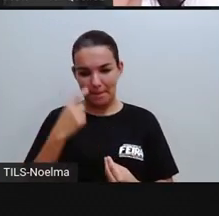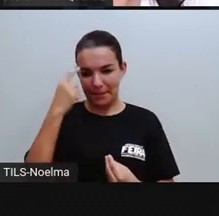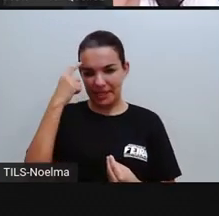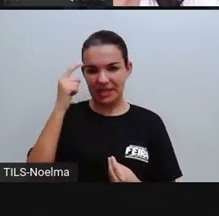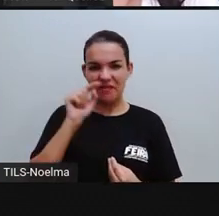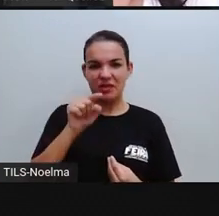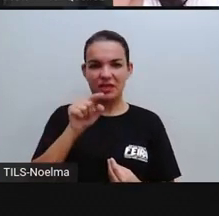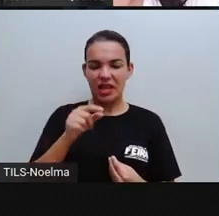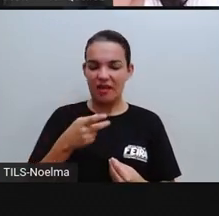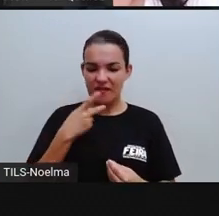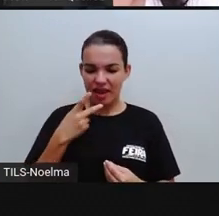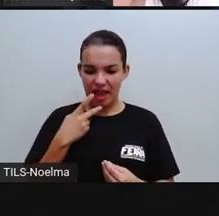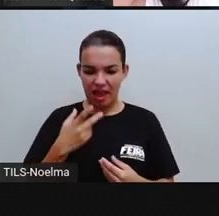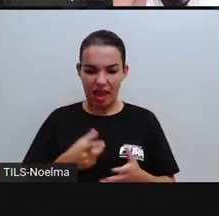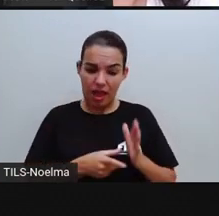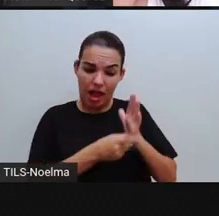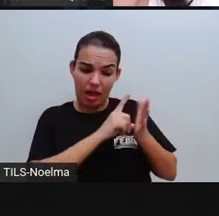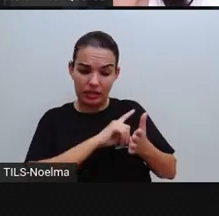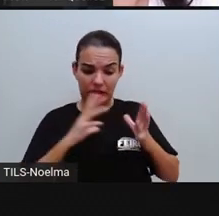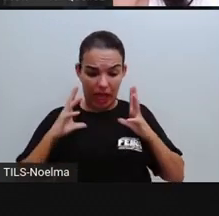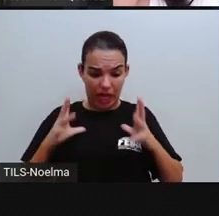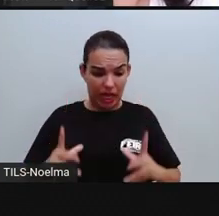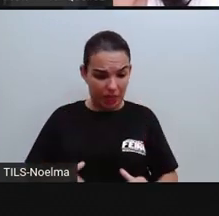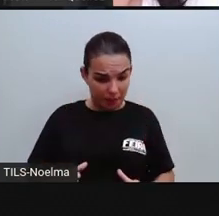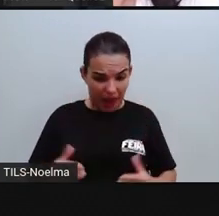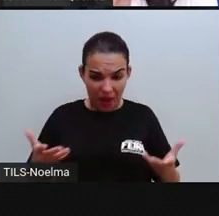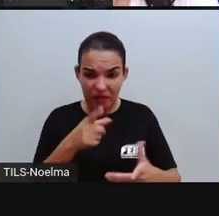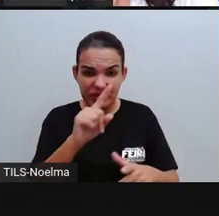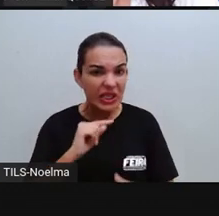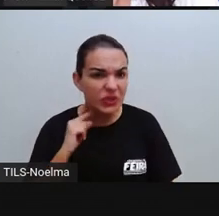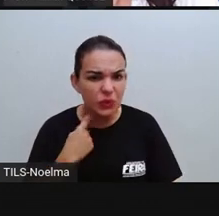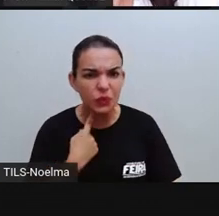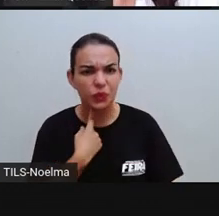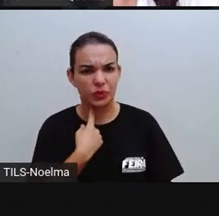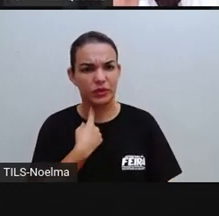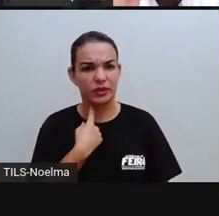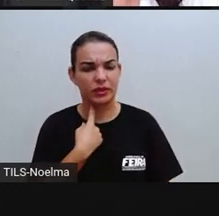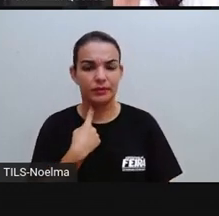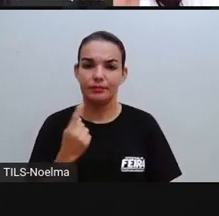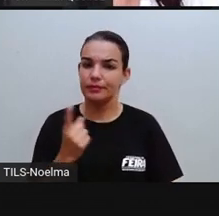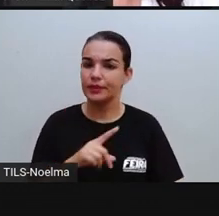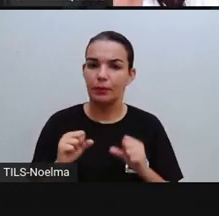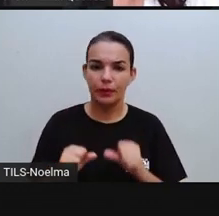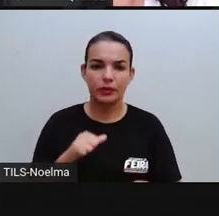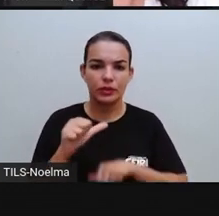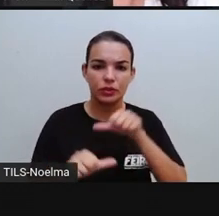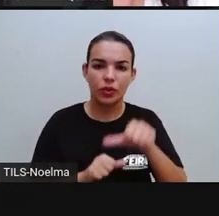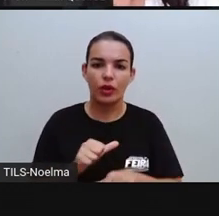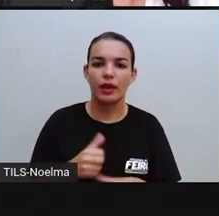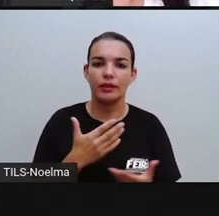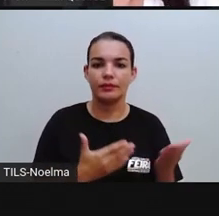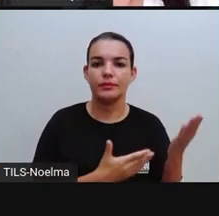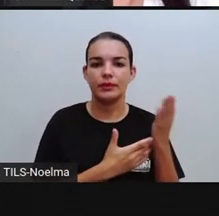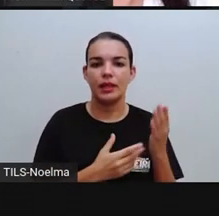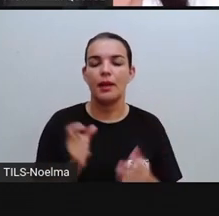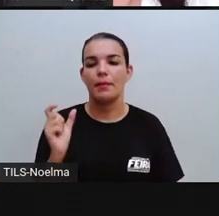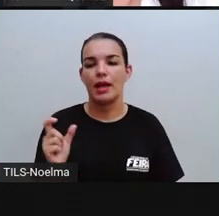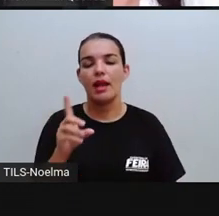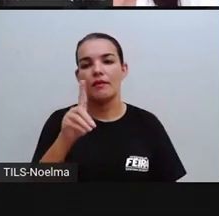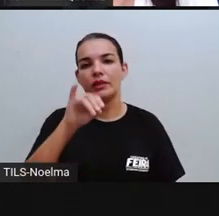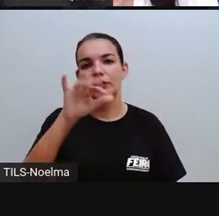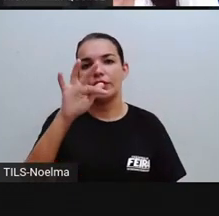Aqui a gente pode trocar a expressão denegrir pela palavra difamar. Outra